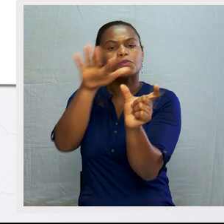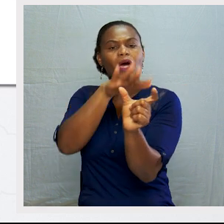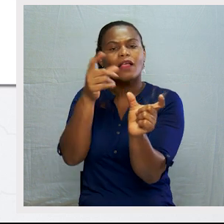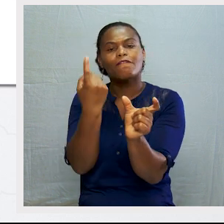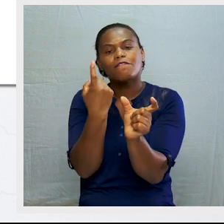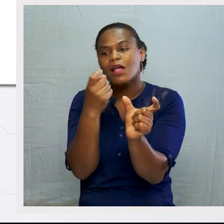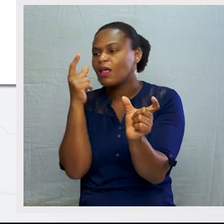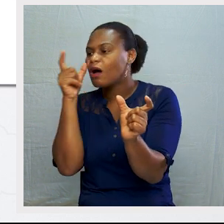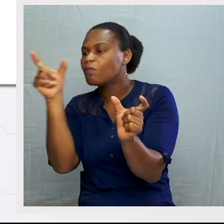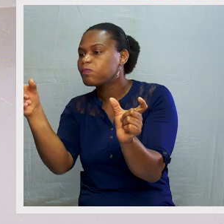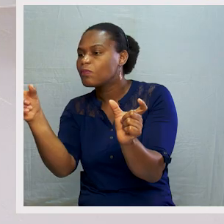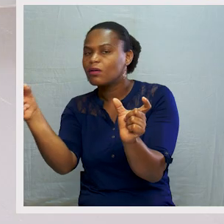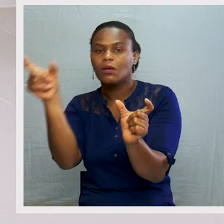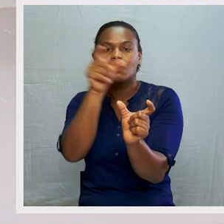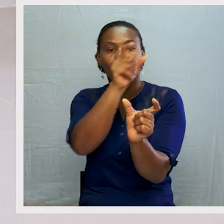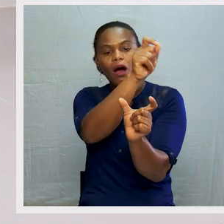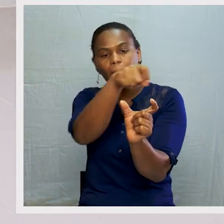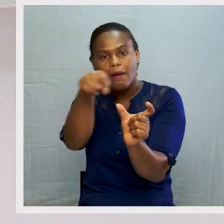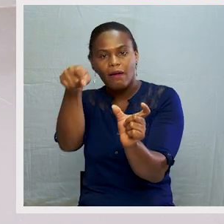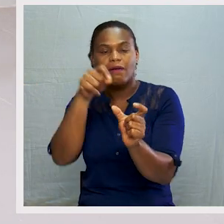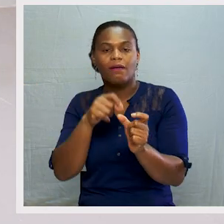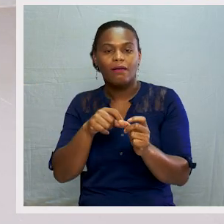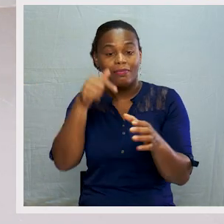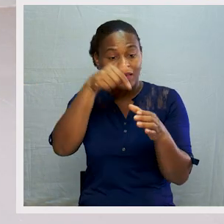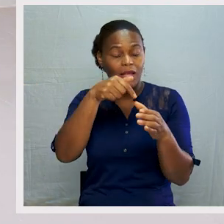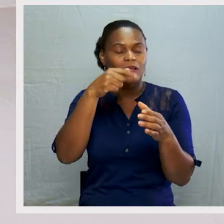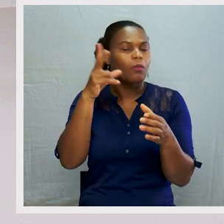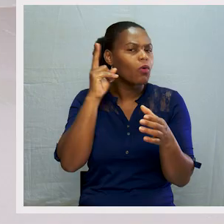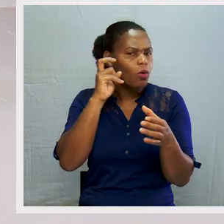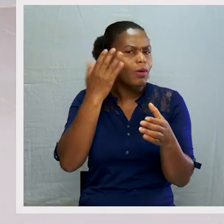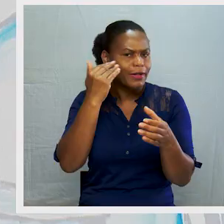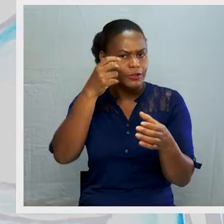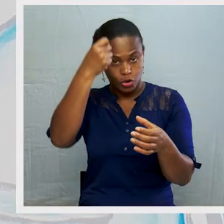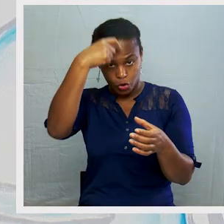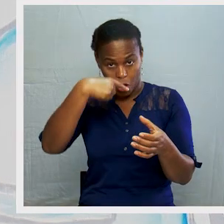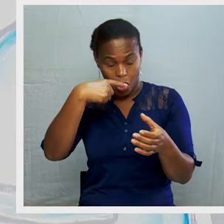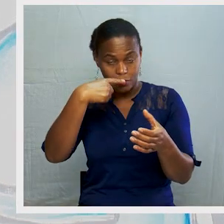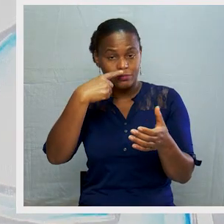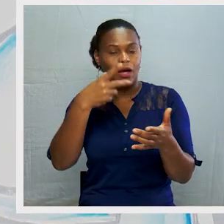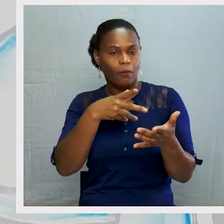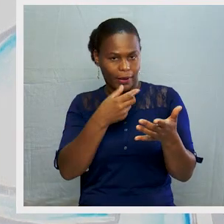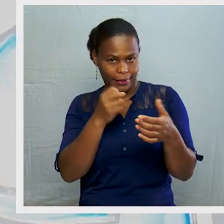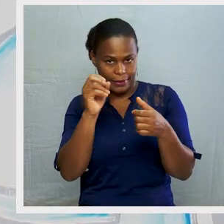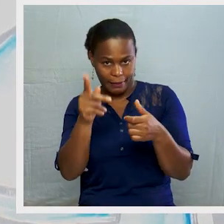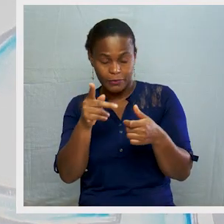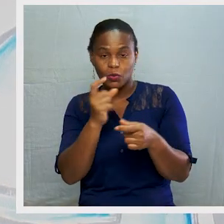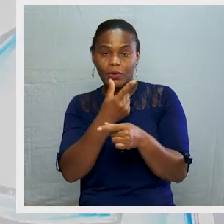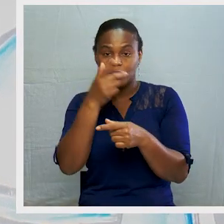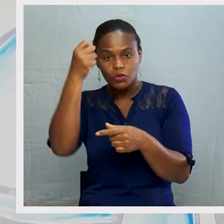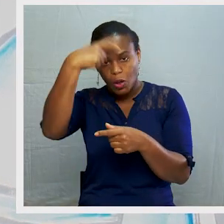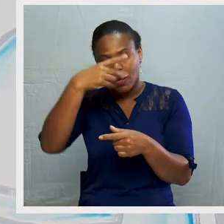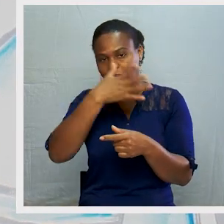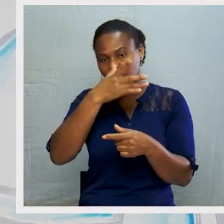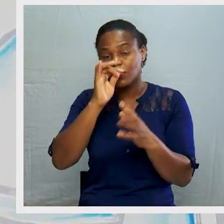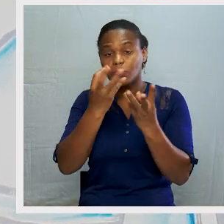cada uma das palavras que estão aí de acordo com a história que ouviram sobre as atividades